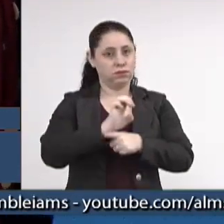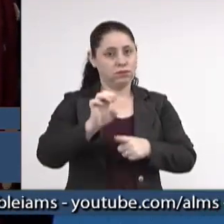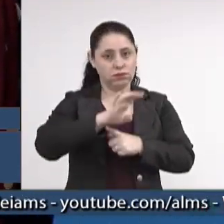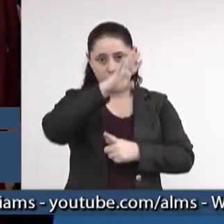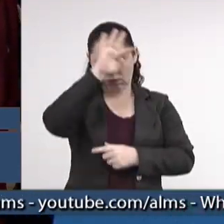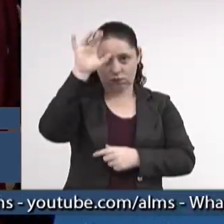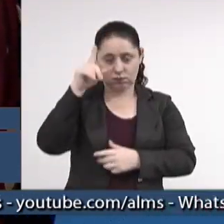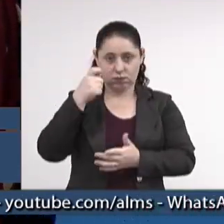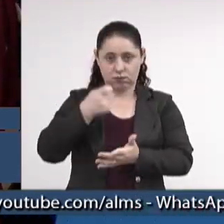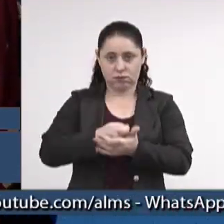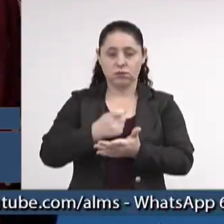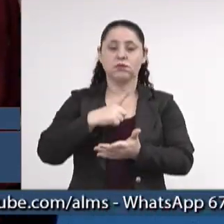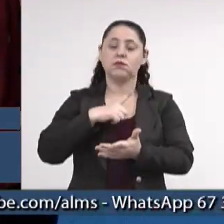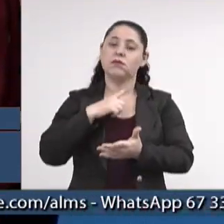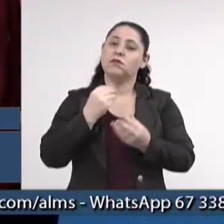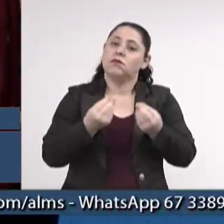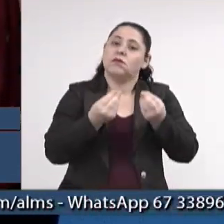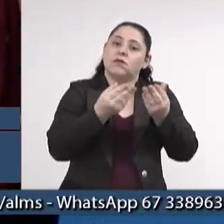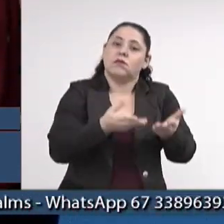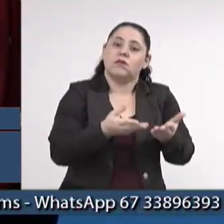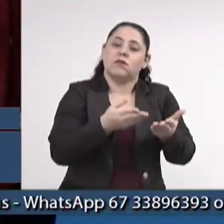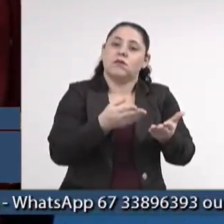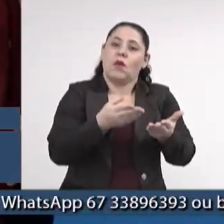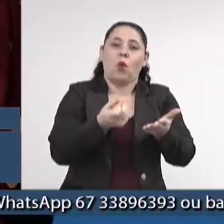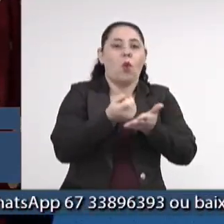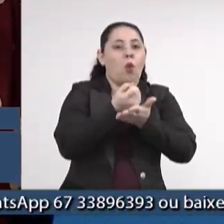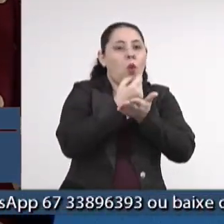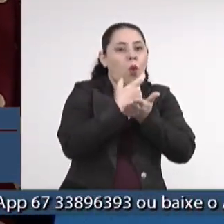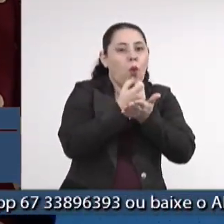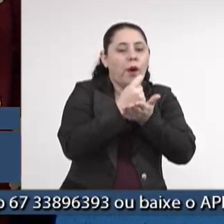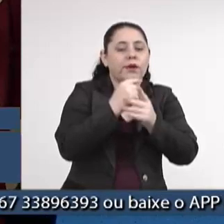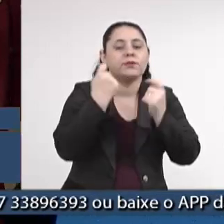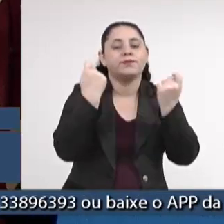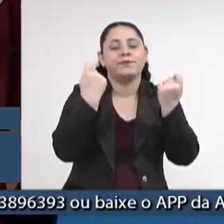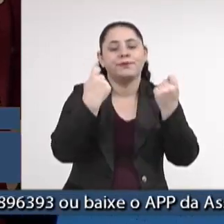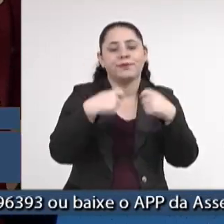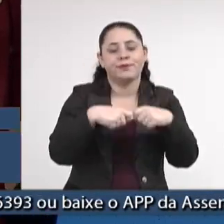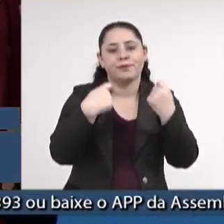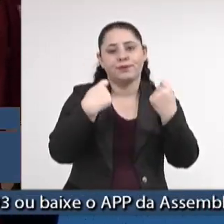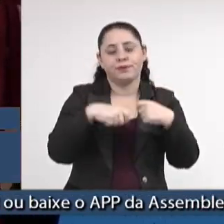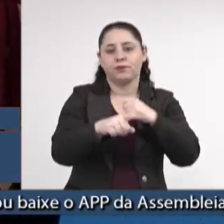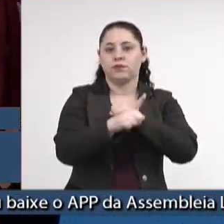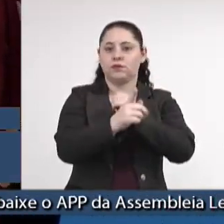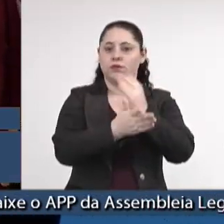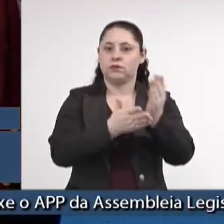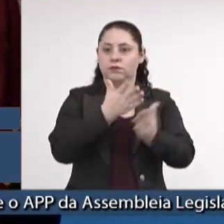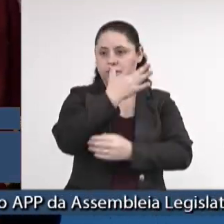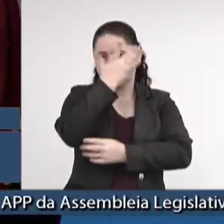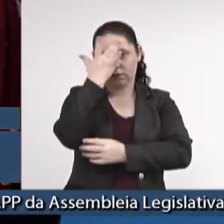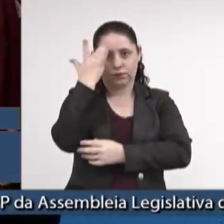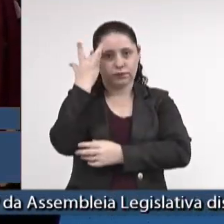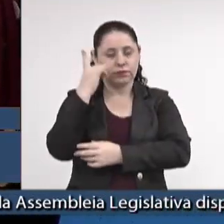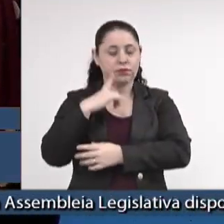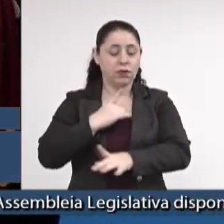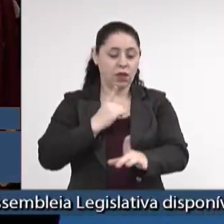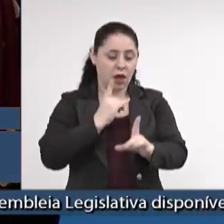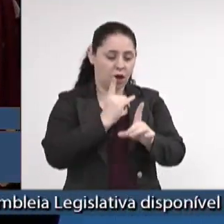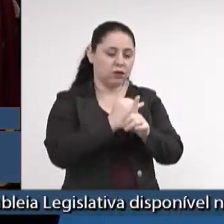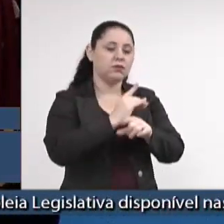Sul garantirá a entrega dos medicamentos necessários para o tratamento dos pacientes